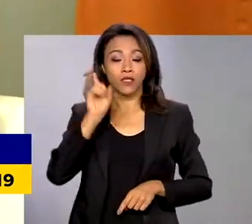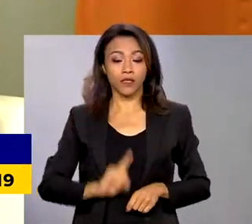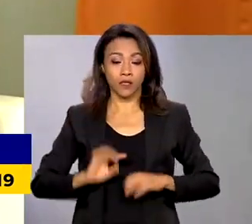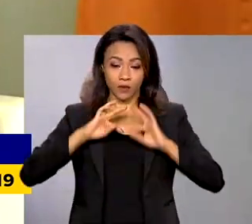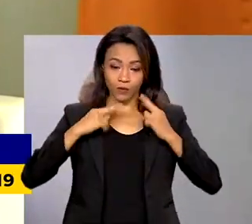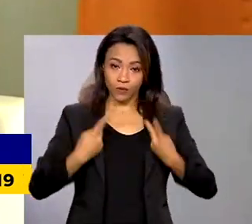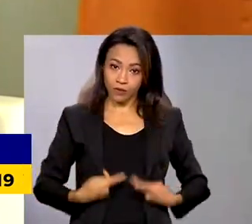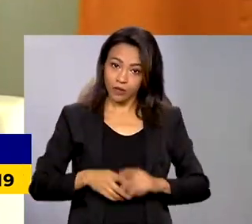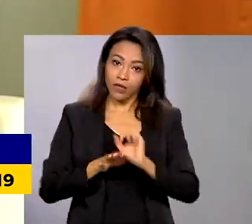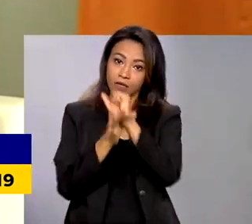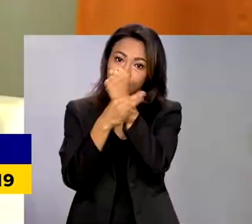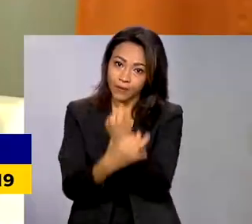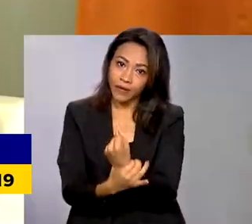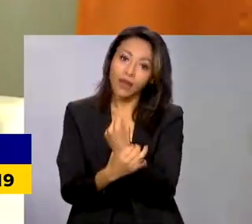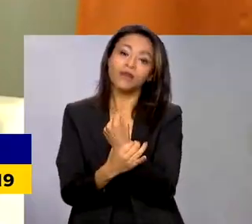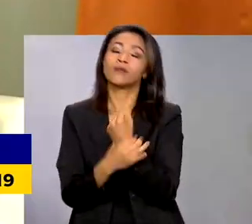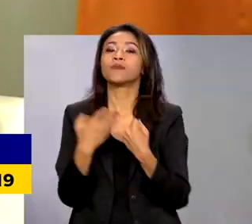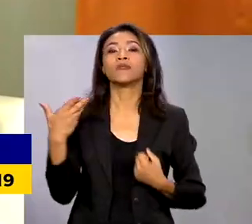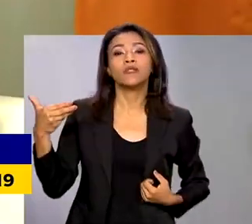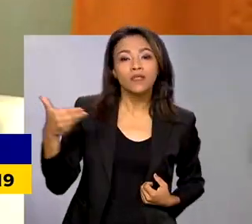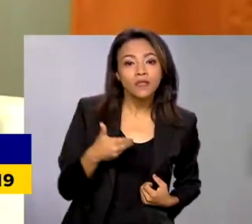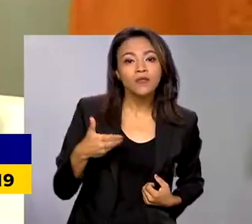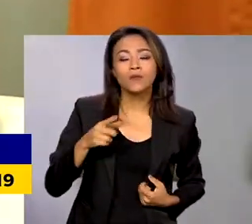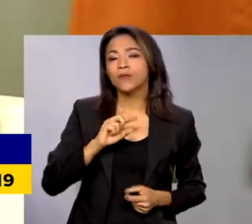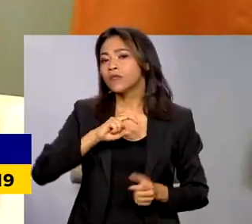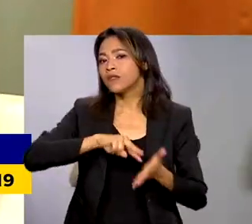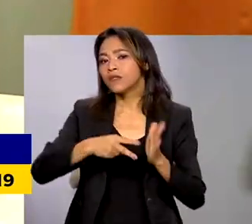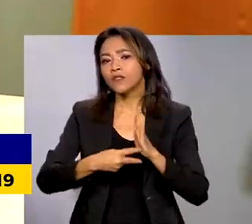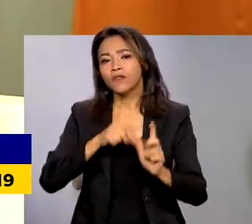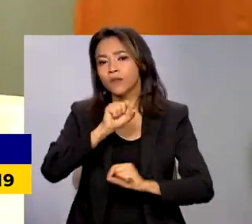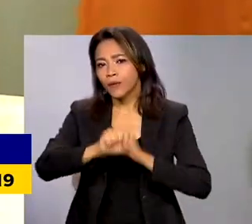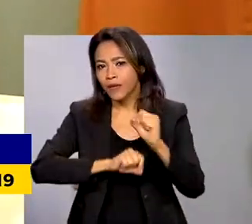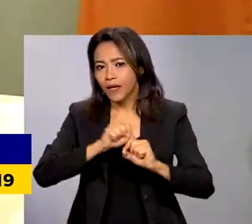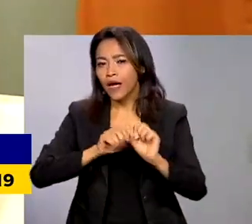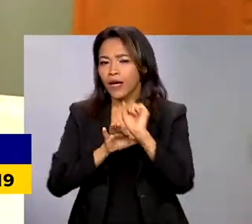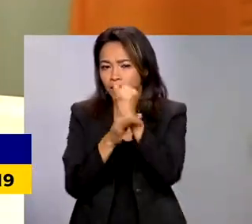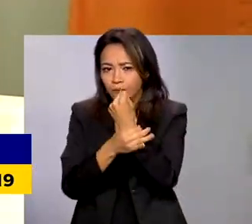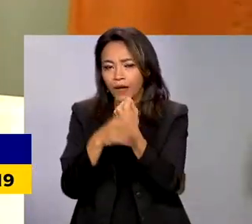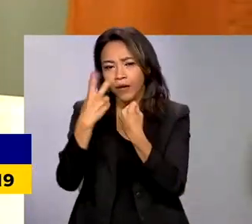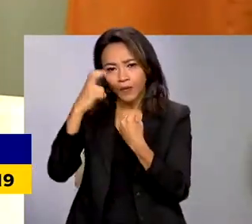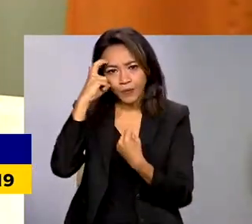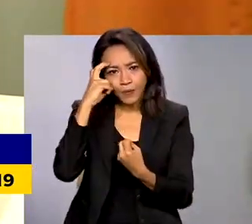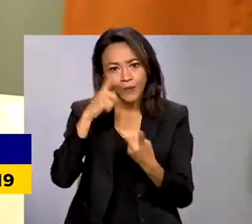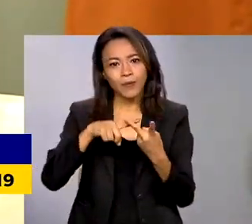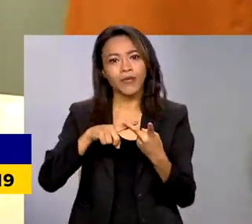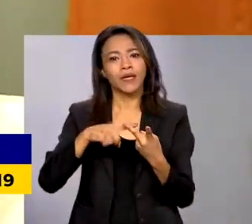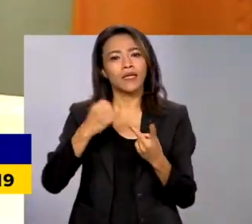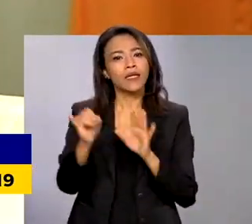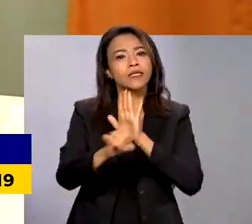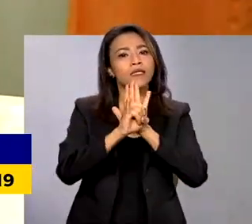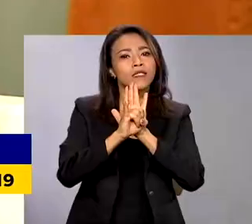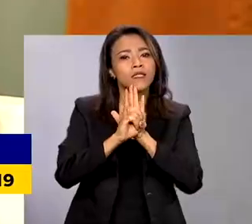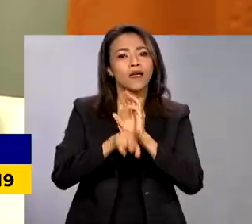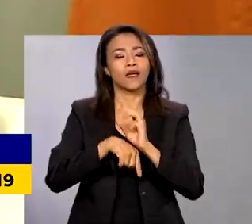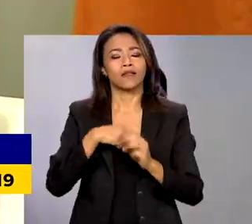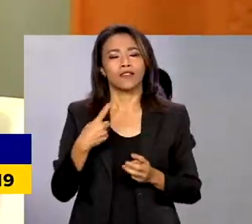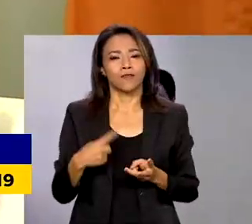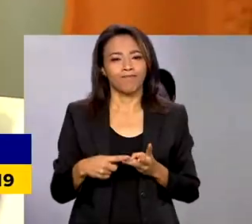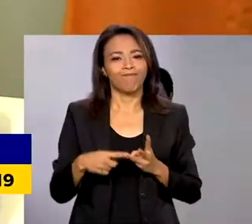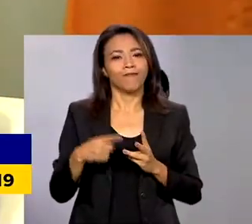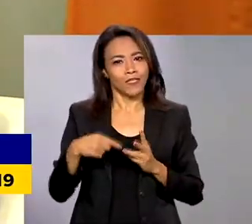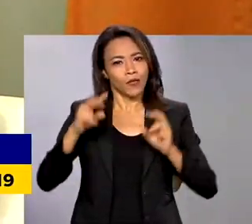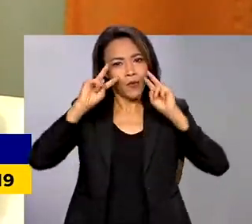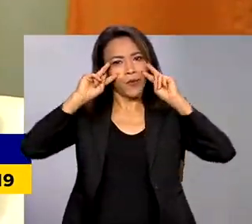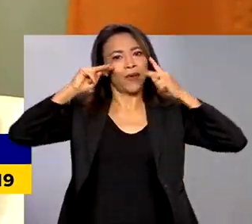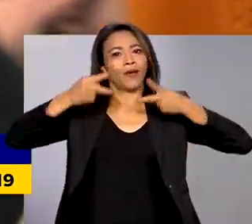garantidos, que implica necessariamente a garantia da cultura, da identidade e o